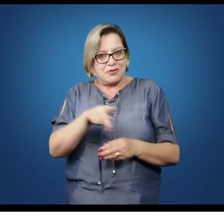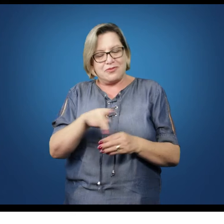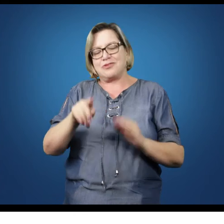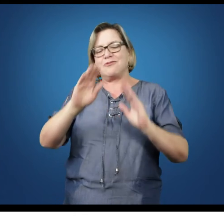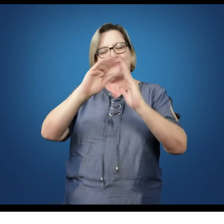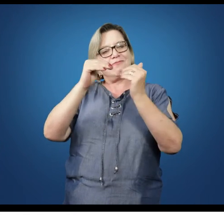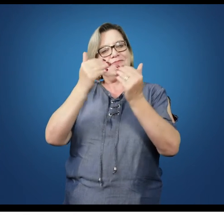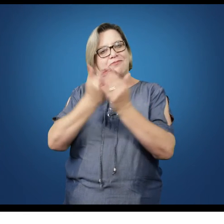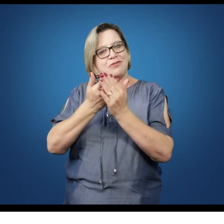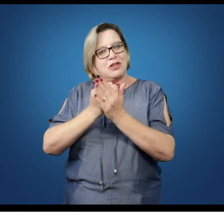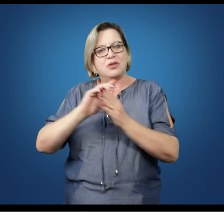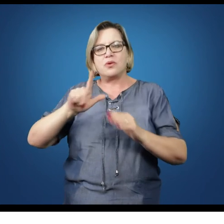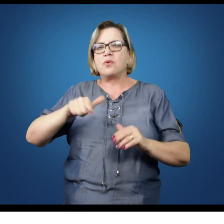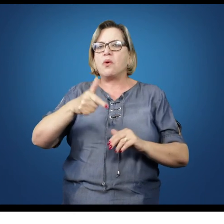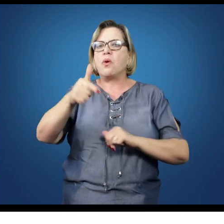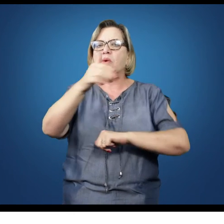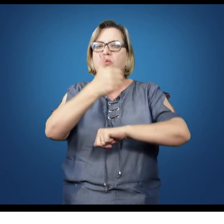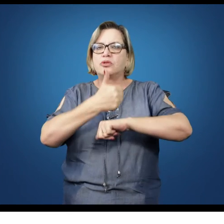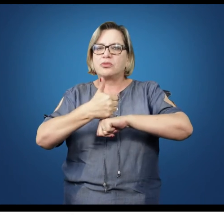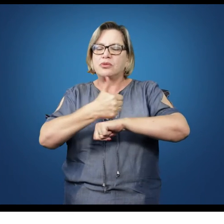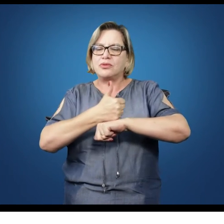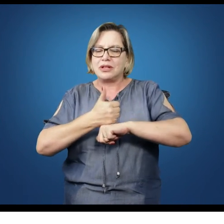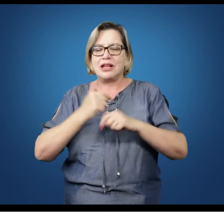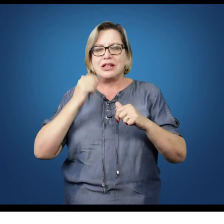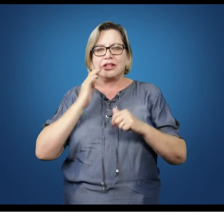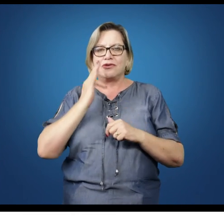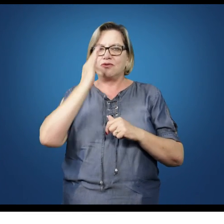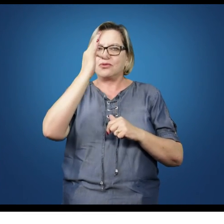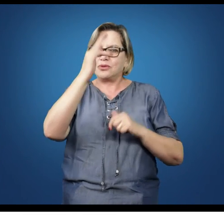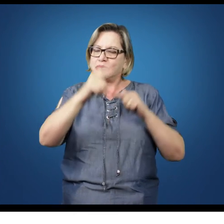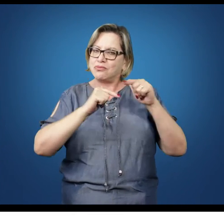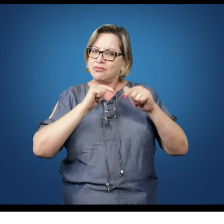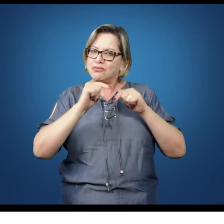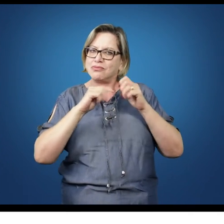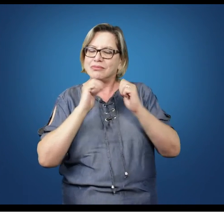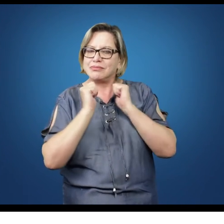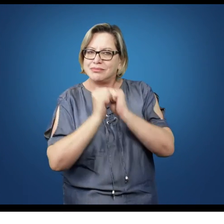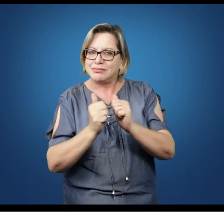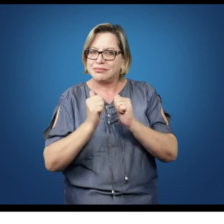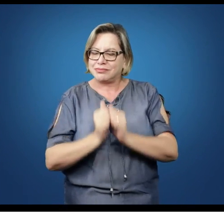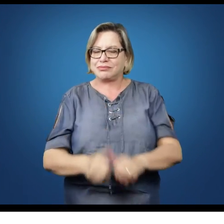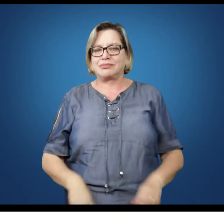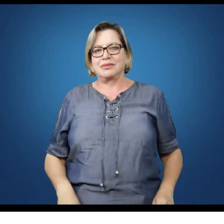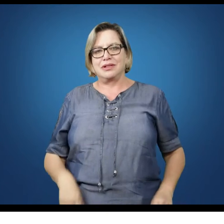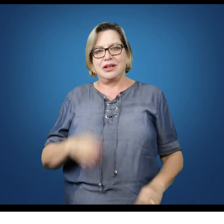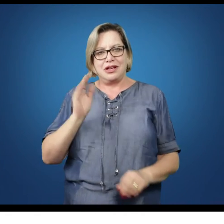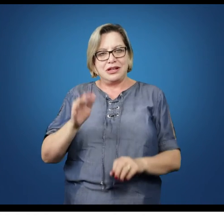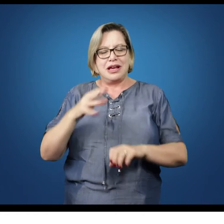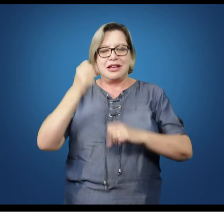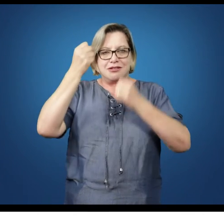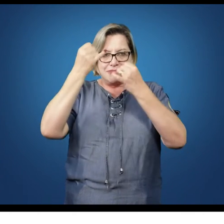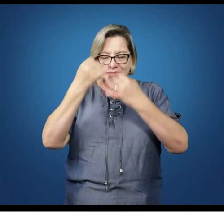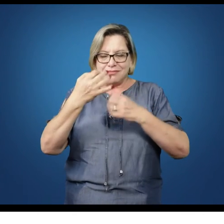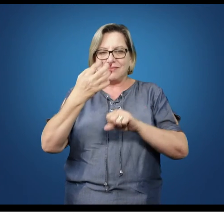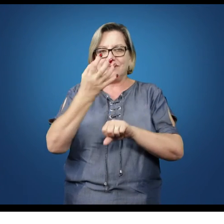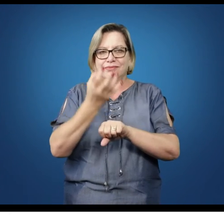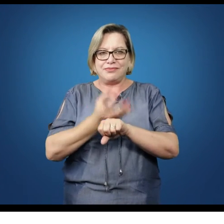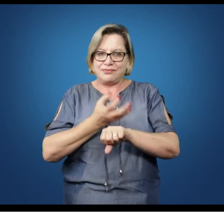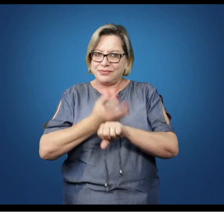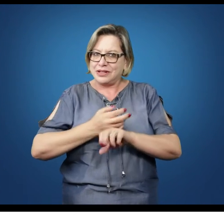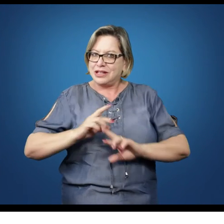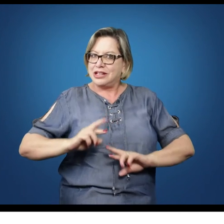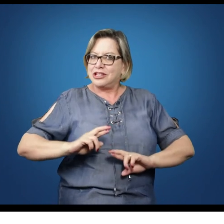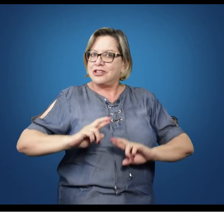com os profissionais que nós vamos atuar na área da educação. Então, a disciplina, como falei, finalizando, ela foge um pouco